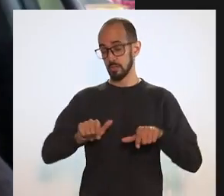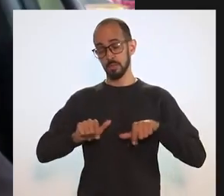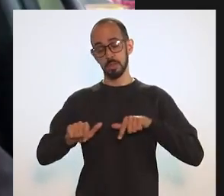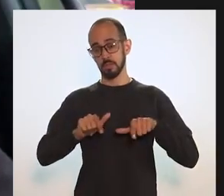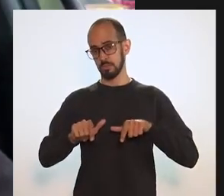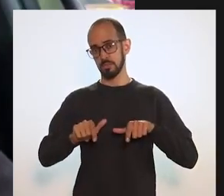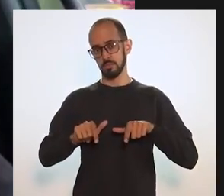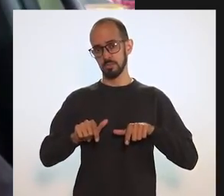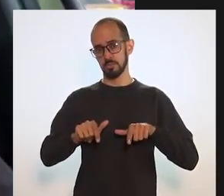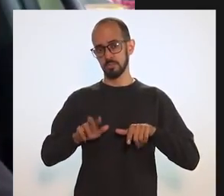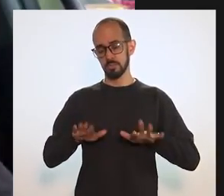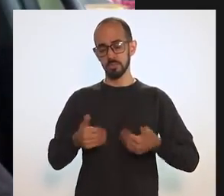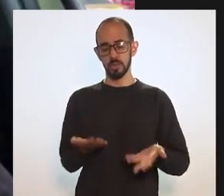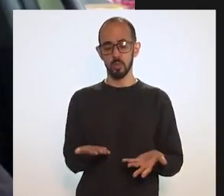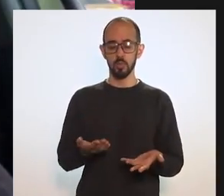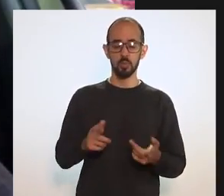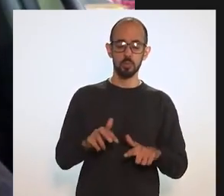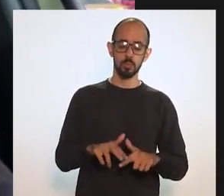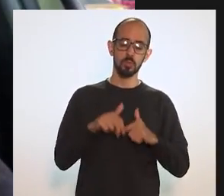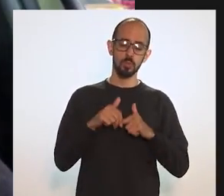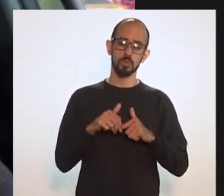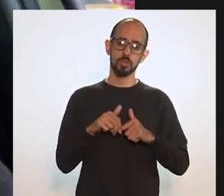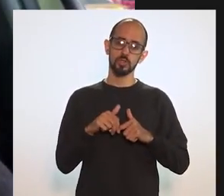gente desafoga os hospitais. Então,